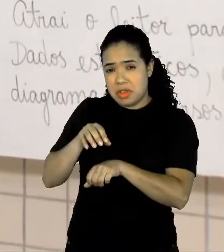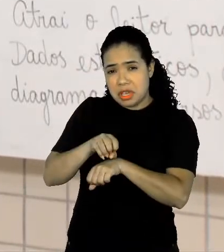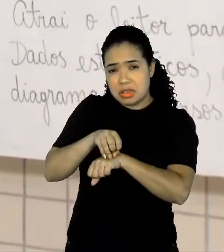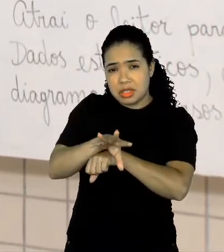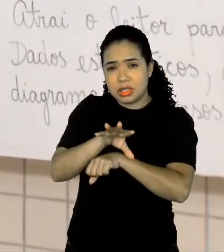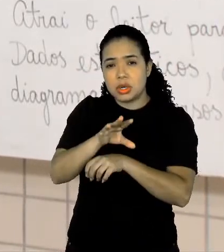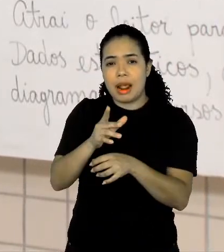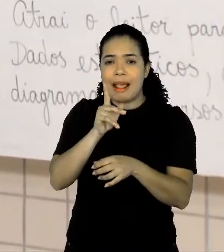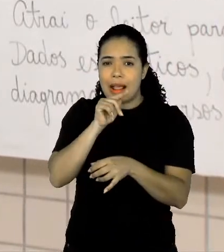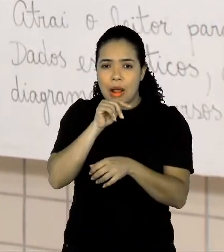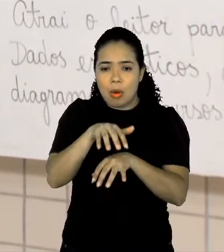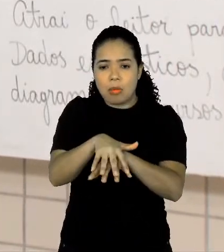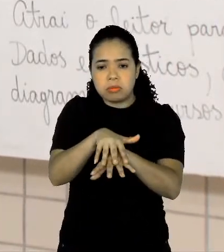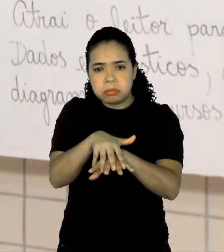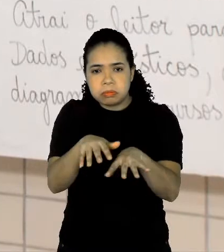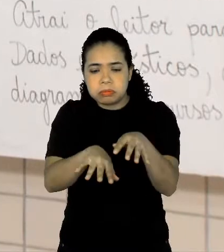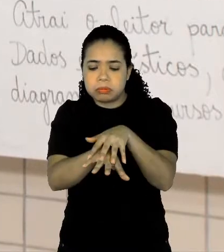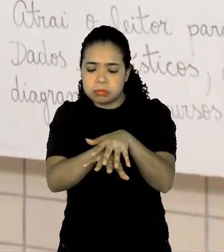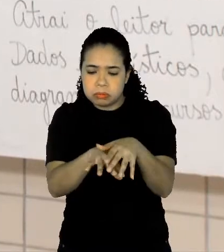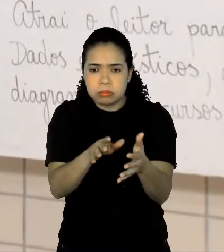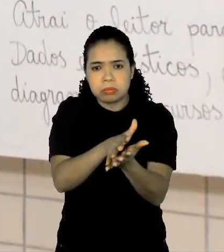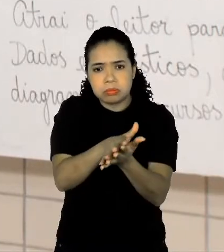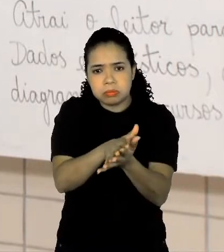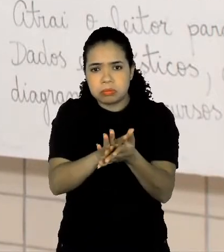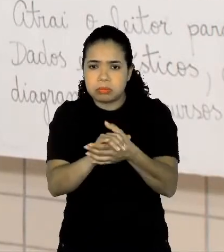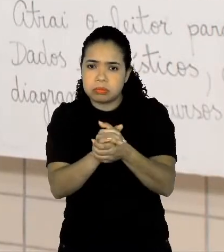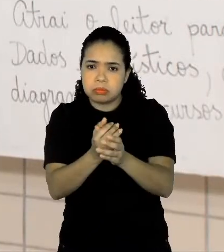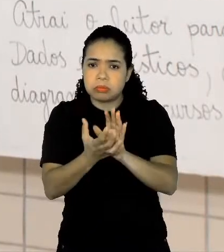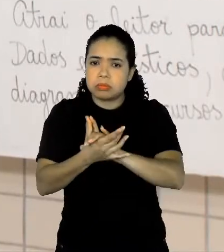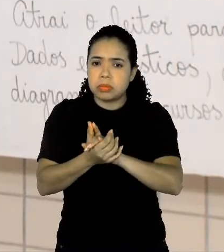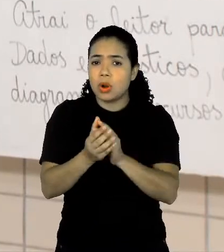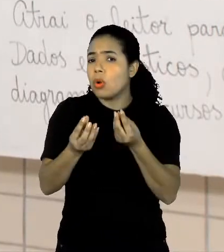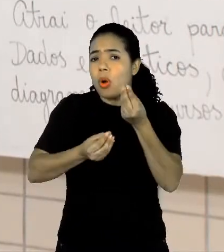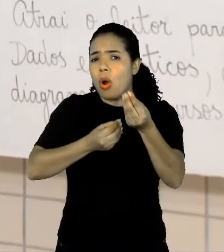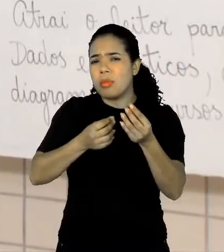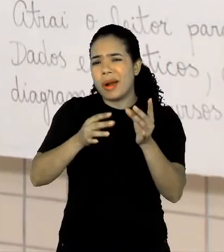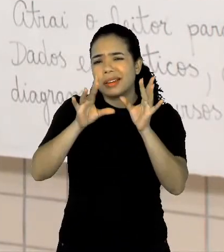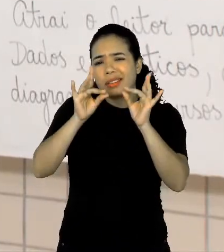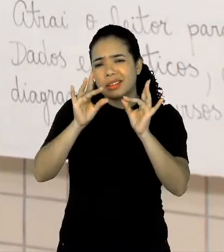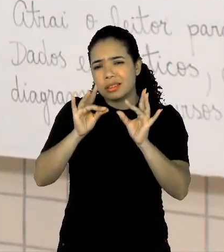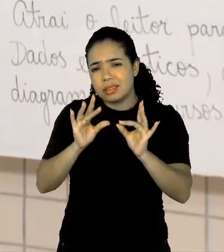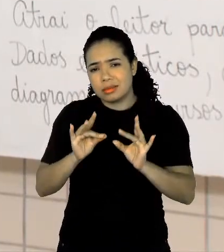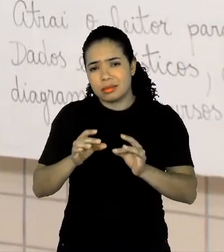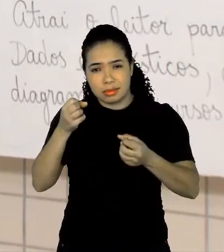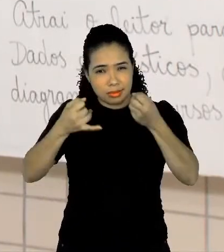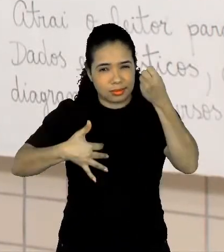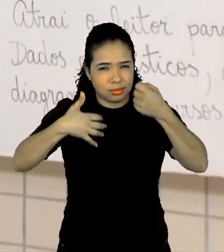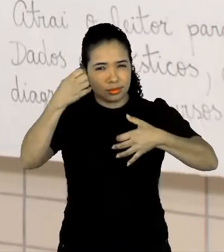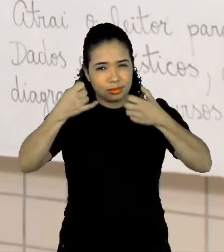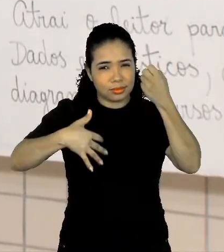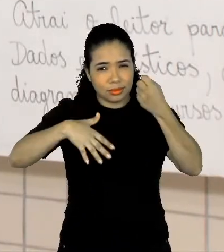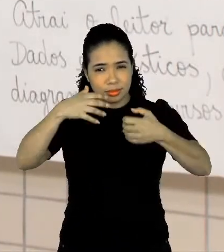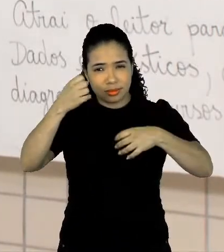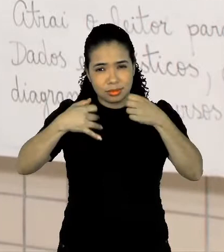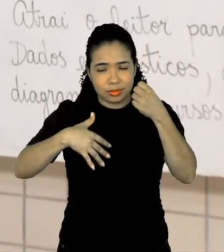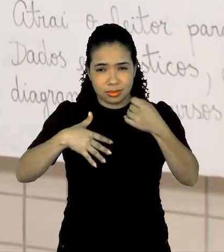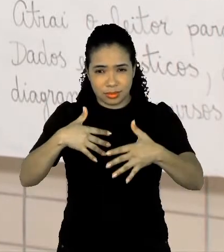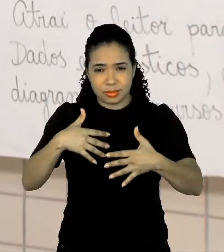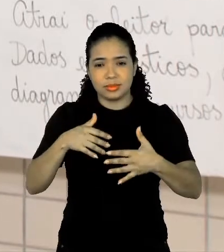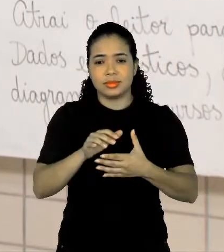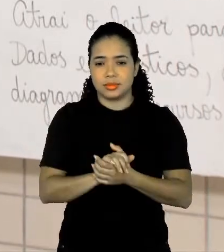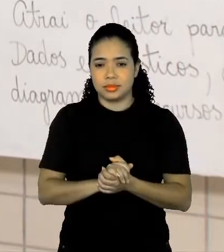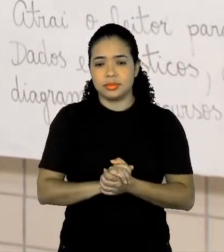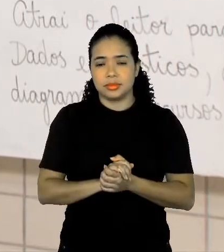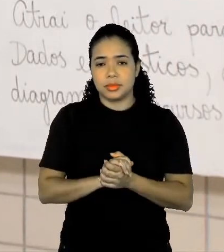constantemente, mas você tem que saber como que é essa lavagem das mãos. Então, nesse infográfico, ele traz, assim, né, de maneira